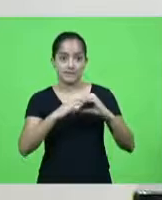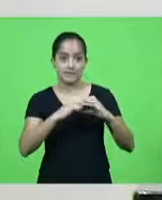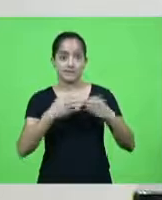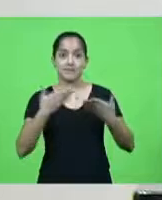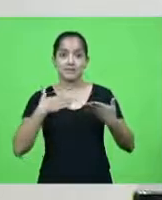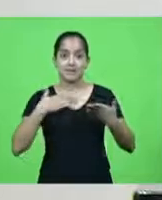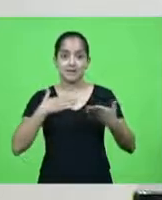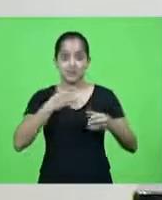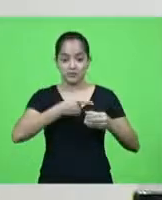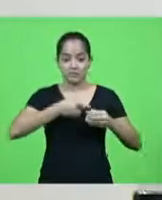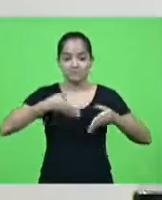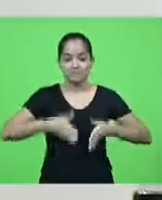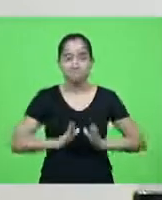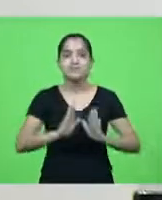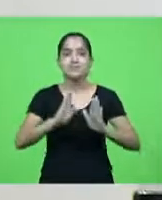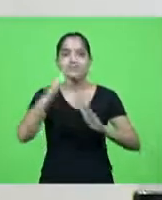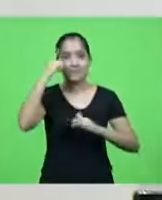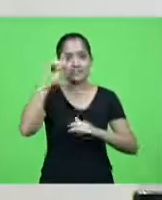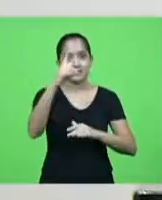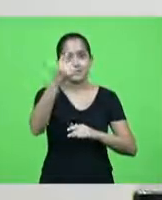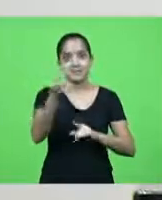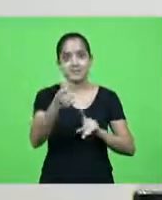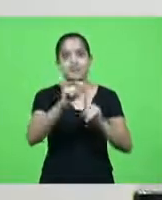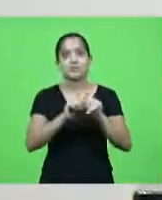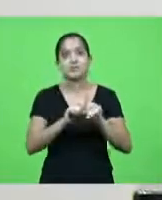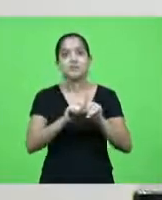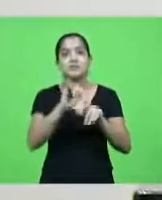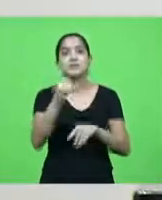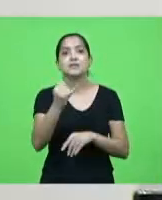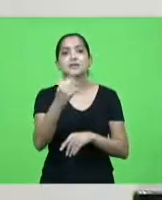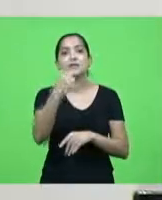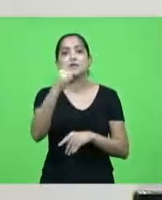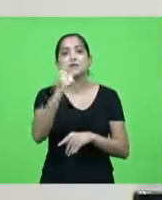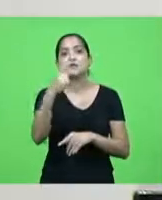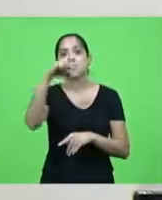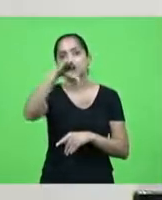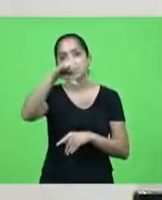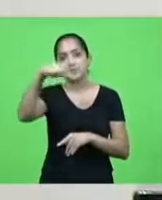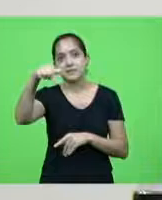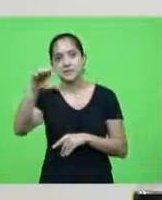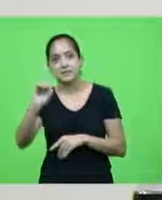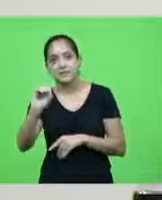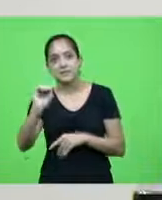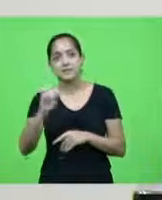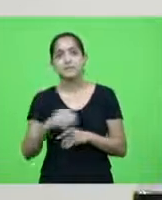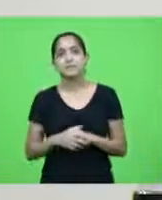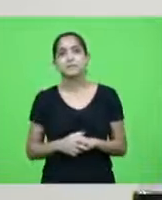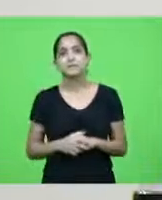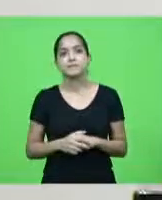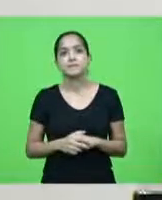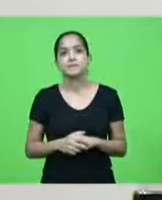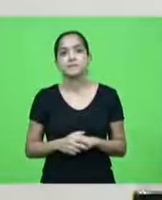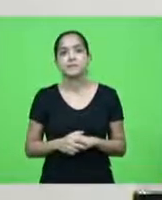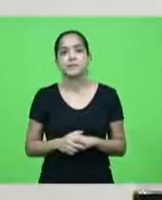dia 16 de janeiro de 1970 eu nasci lá e hoje a cidade faz 170 anos o segundo